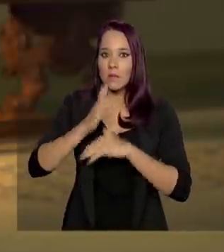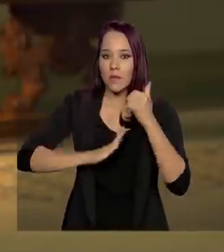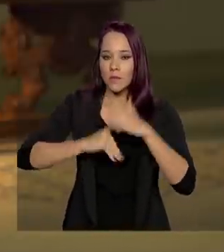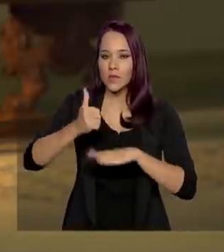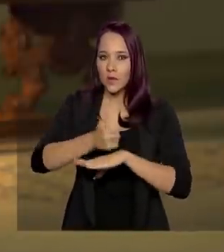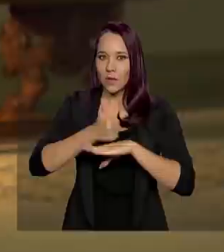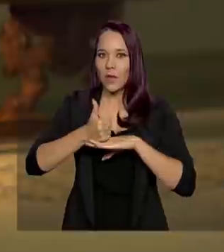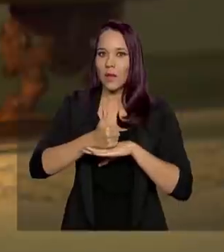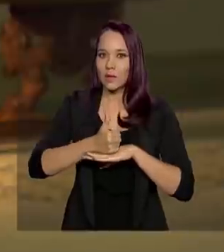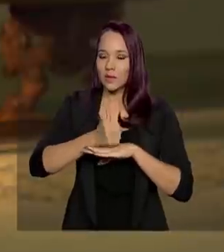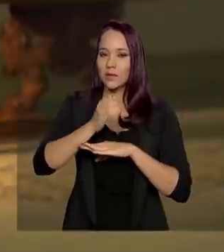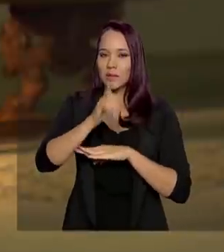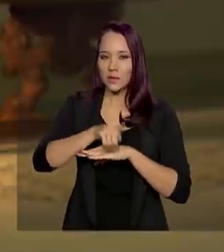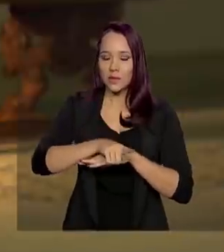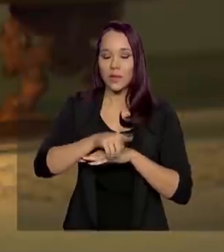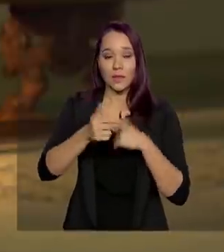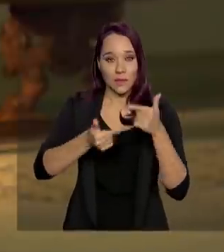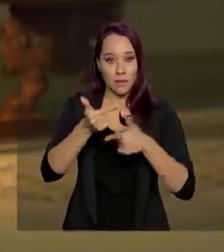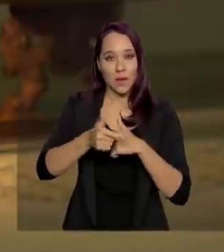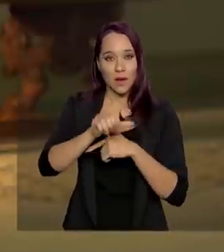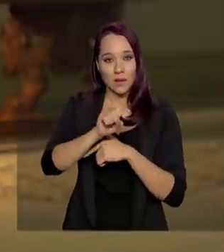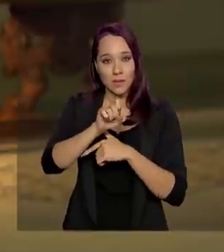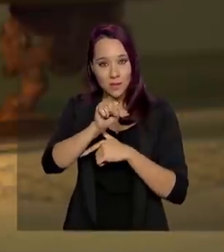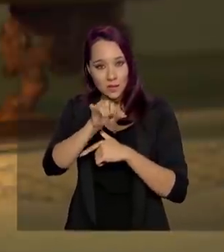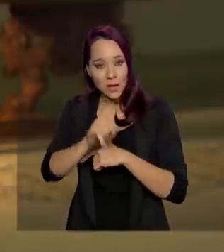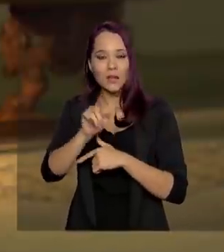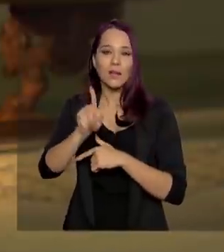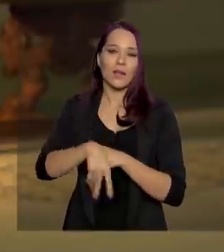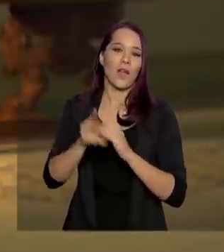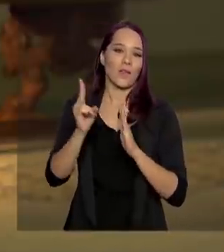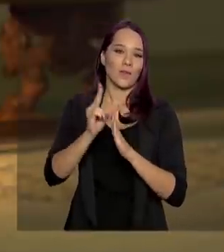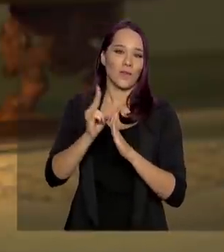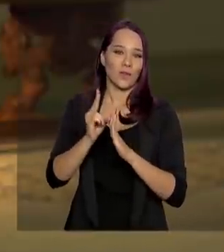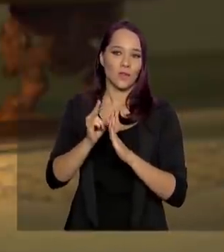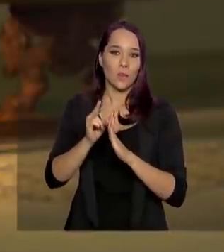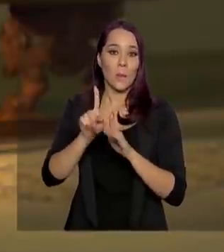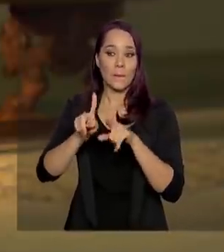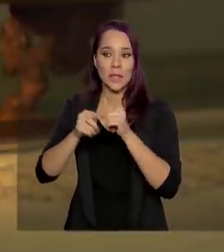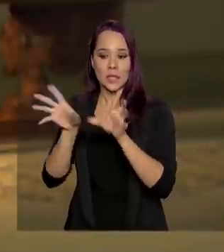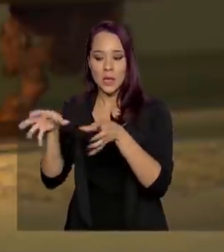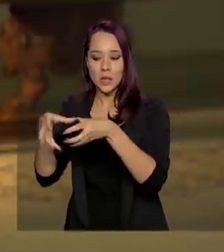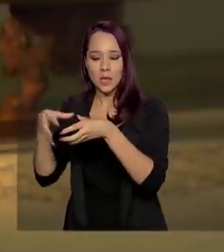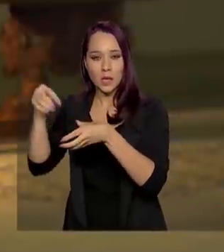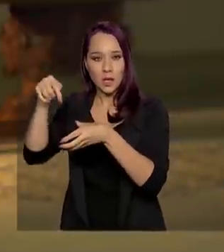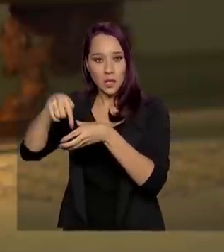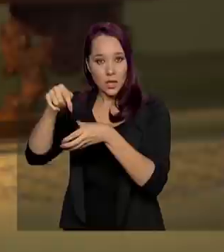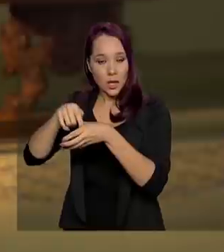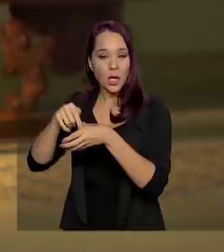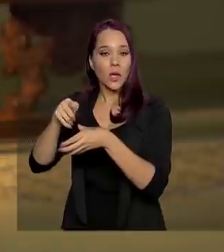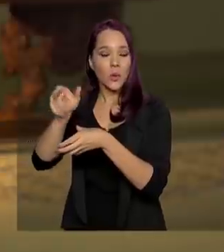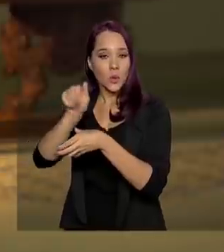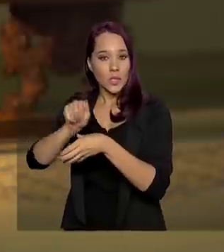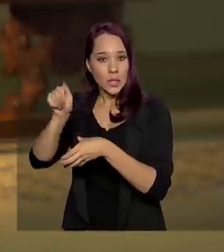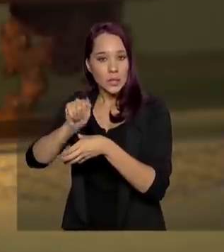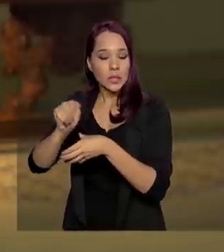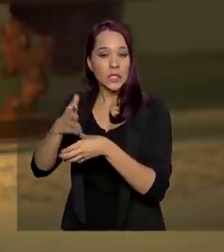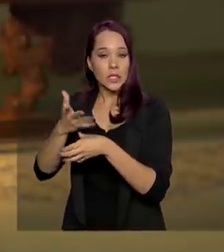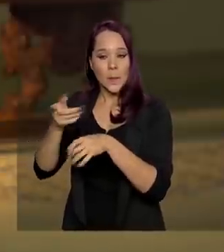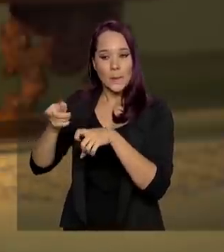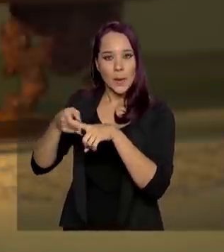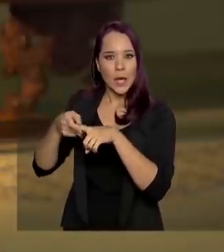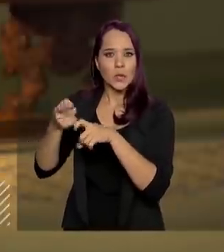da CESAI são indígenas. Nas aldeias, existem os agentes indígenas de saúde e os agentes